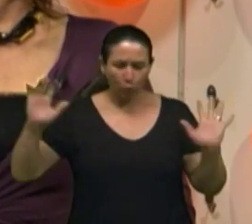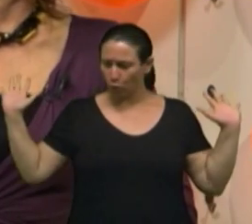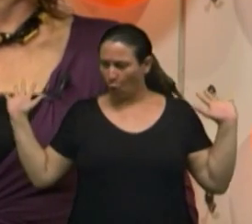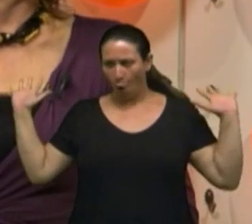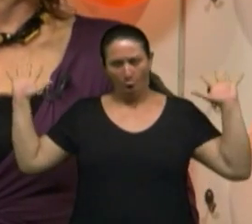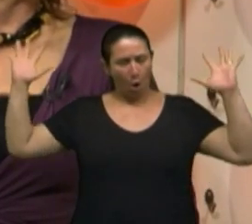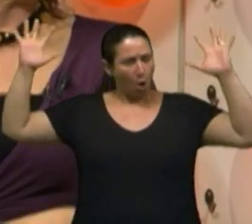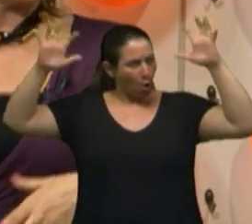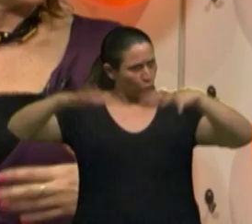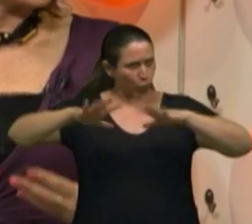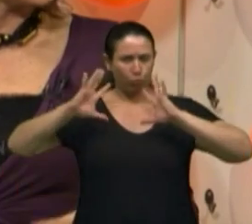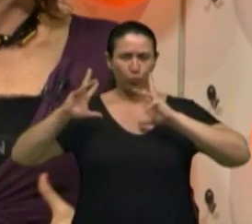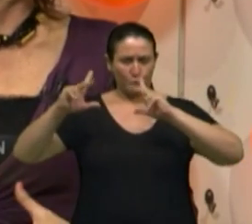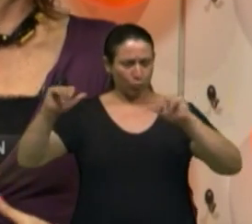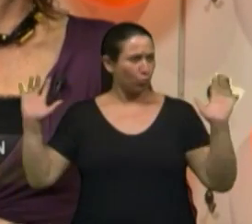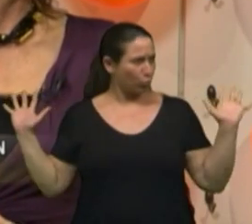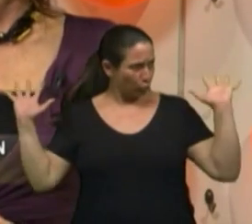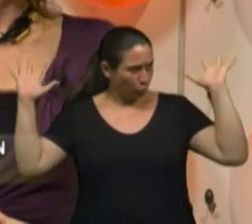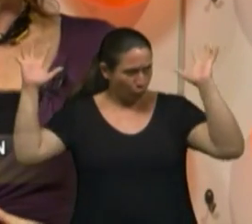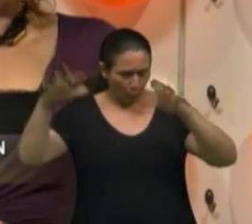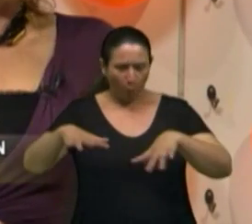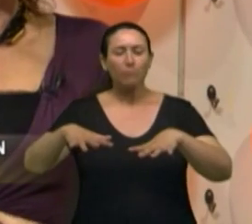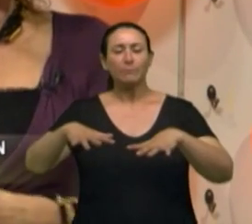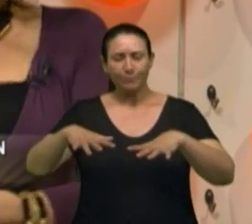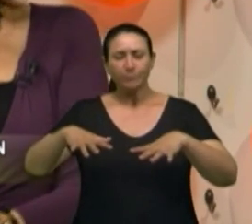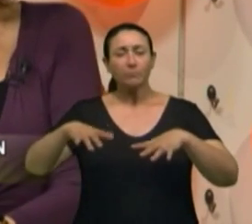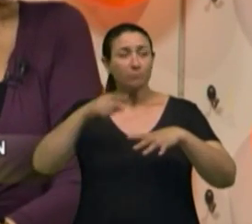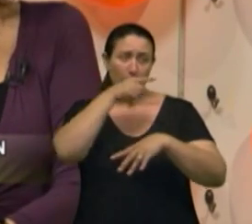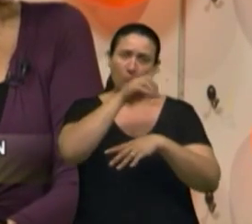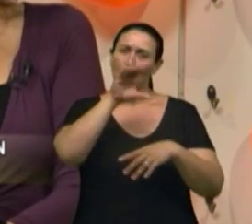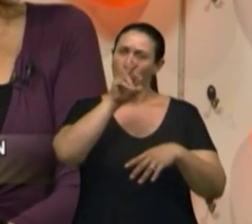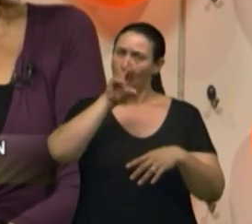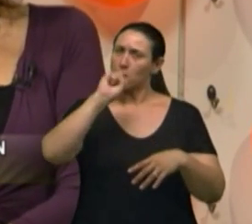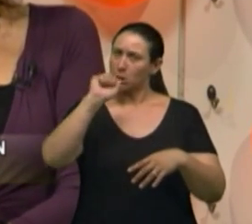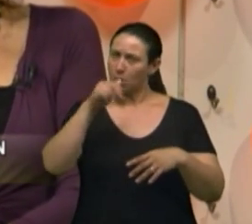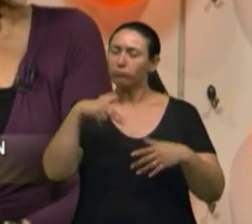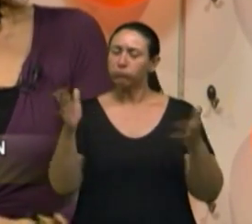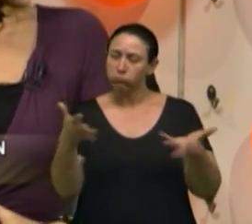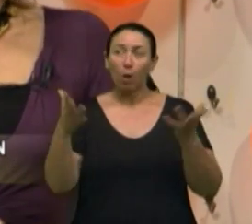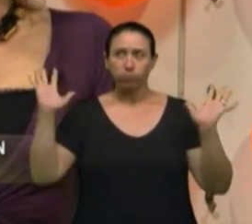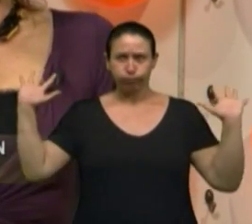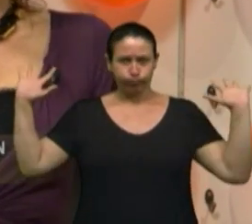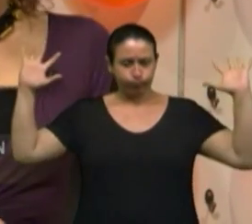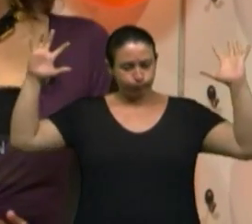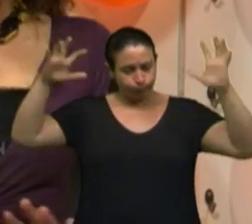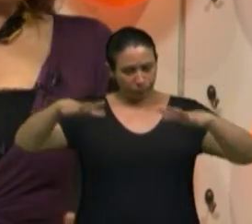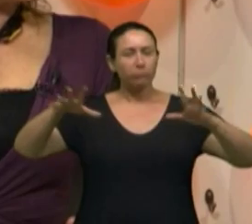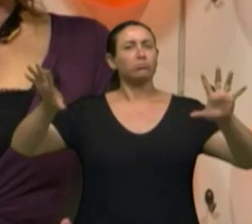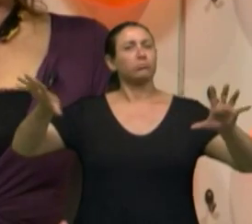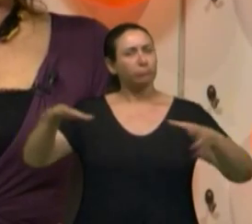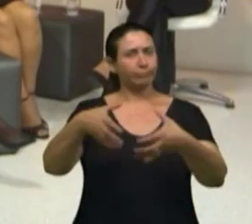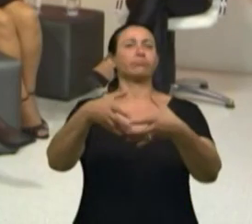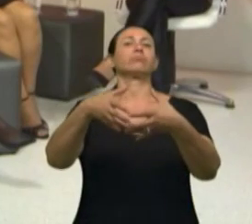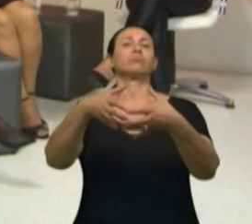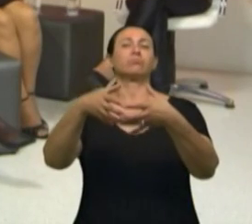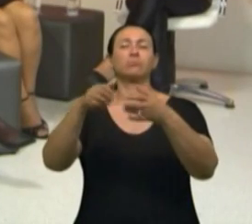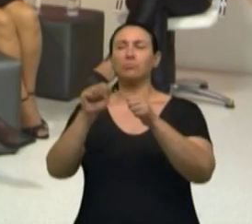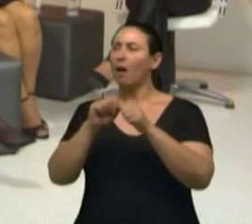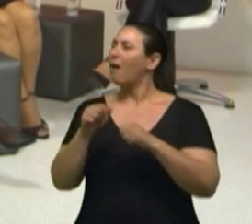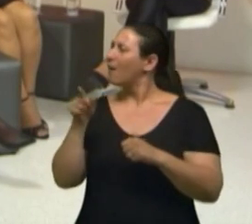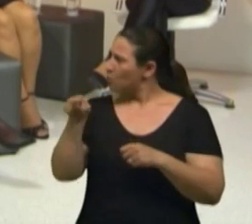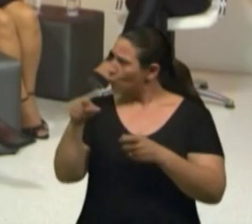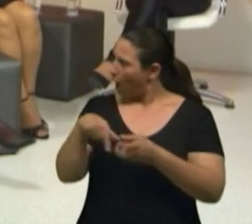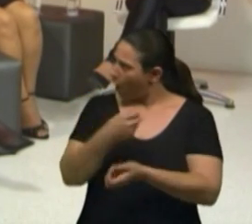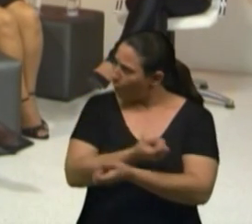com o incentivo da Corsã e da fundação. Certo. Então, tudo para. Isso é oferecido para eles.